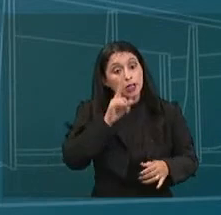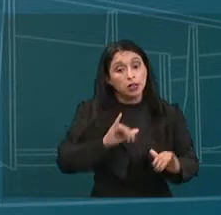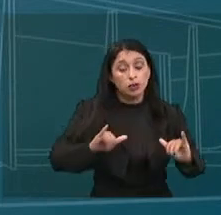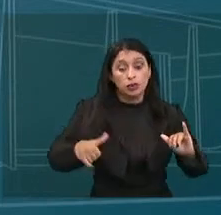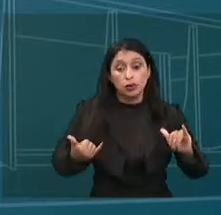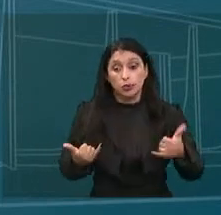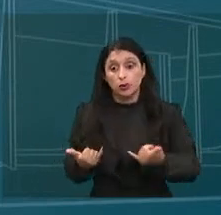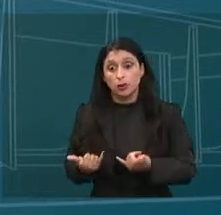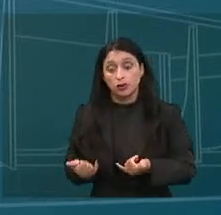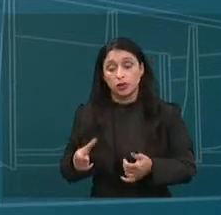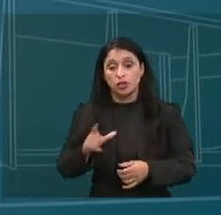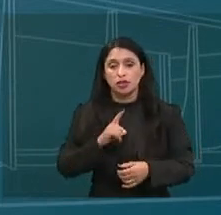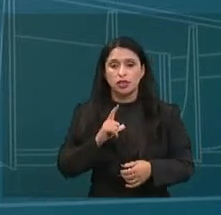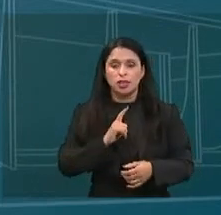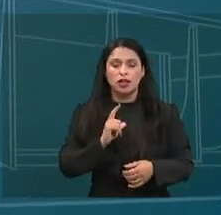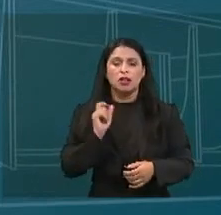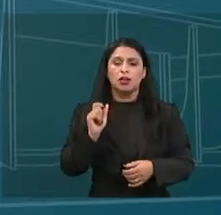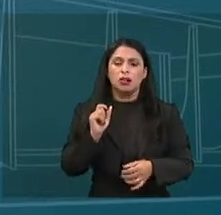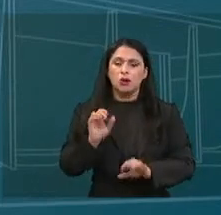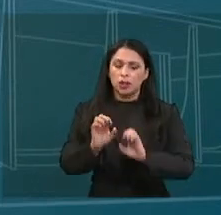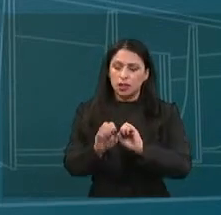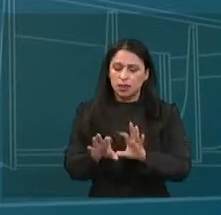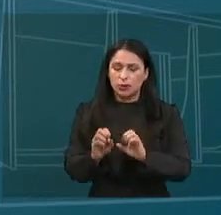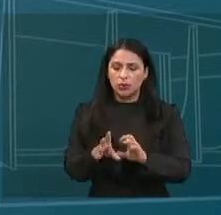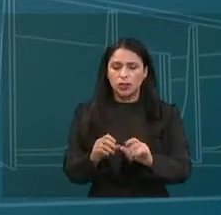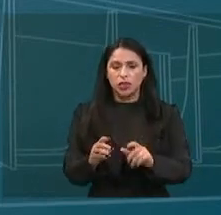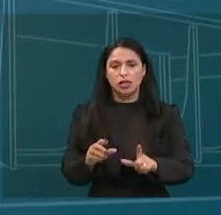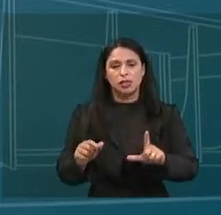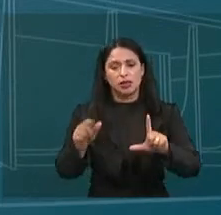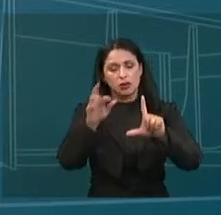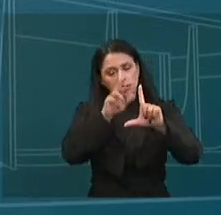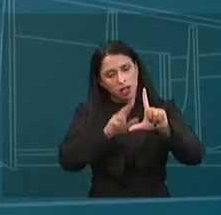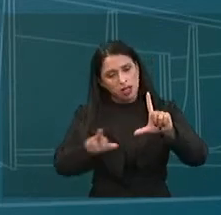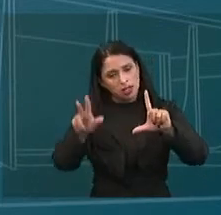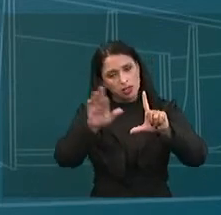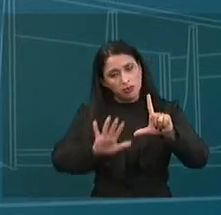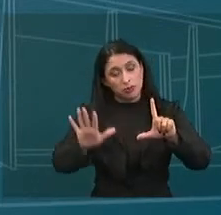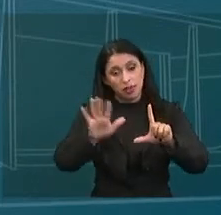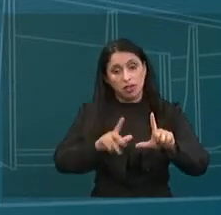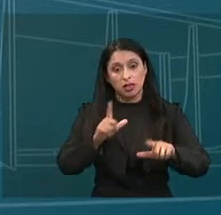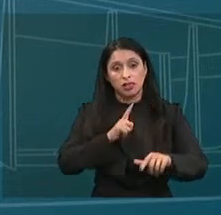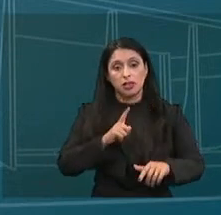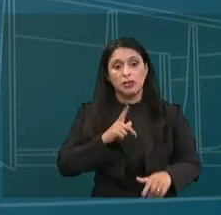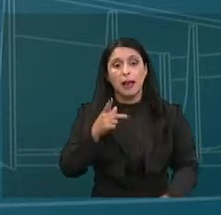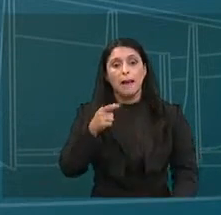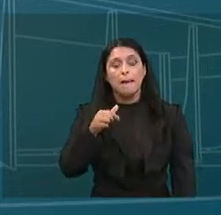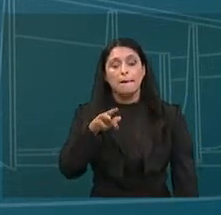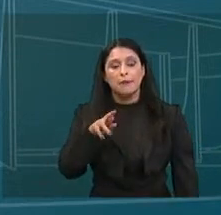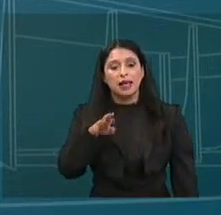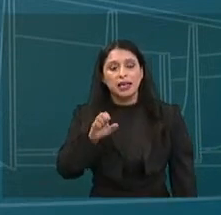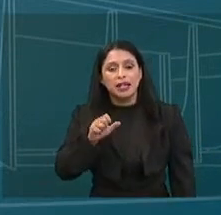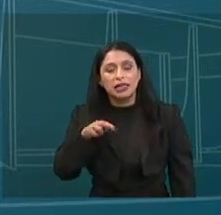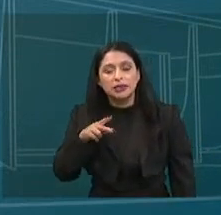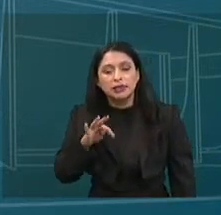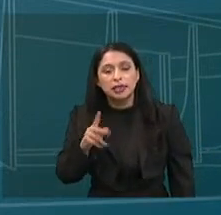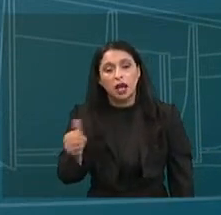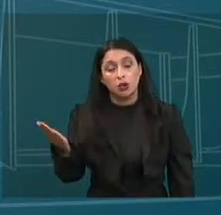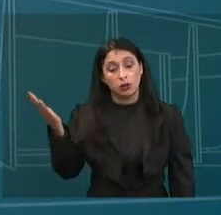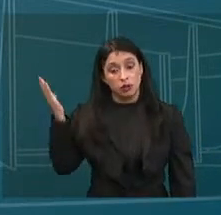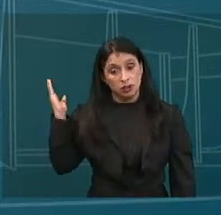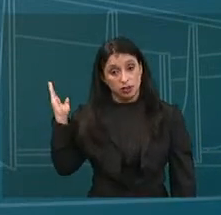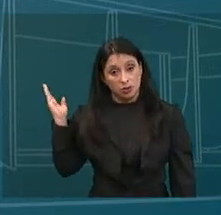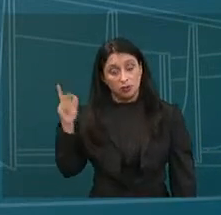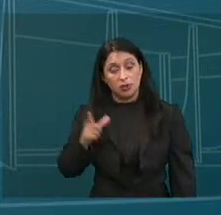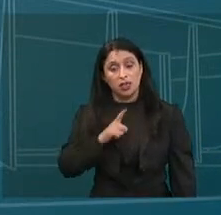imperioso que seja fomentada a devida educação para as mídias e que seja realizada a mediação parental. Contudo, somente a educação para as mídias e a